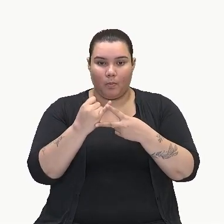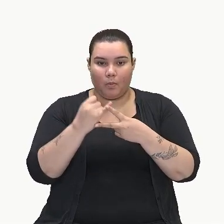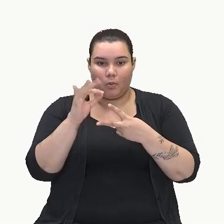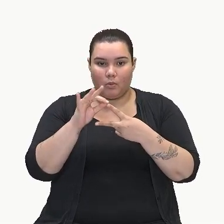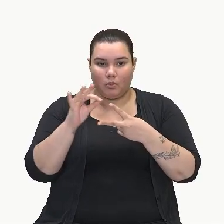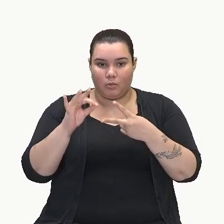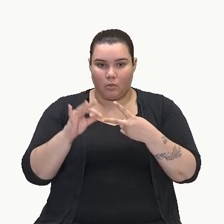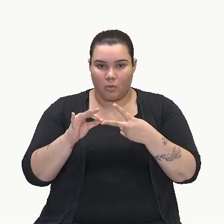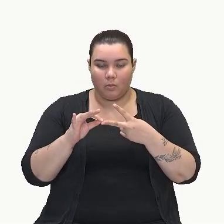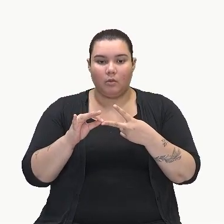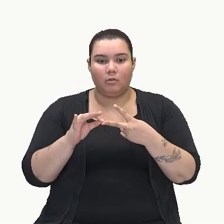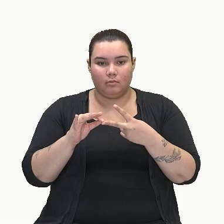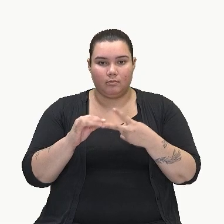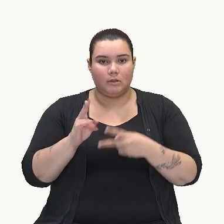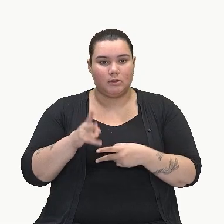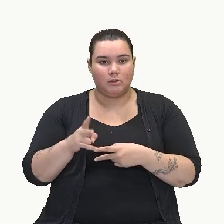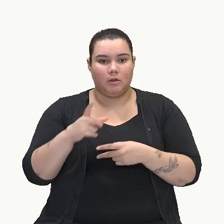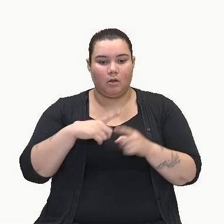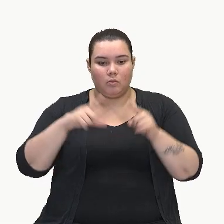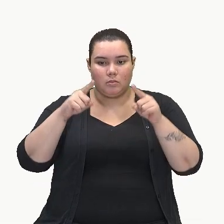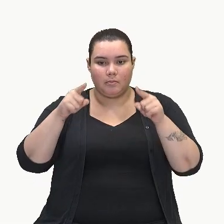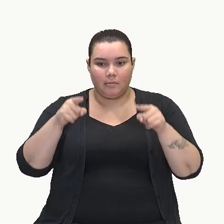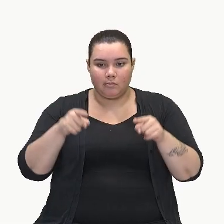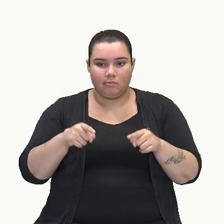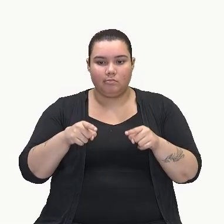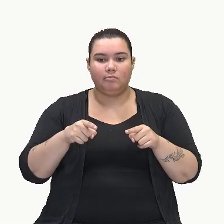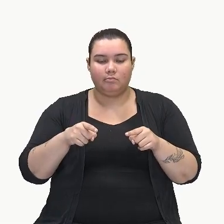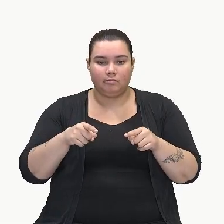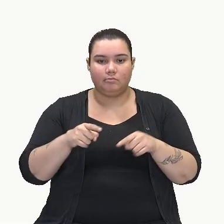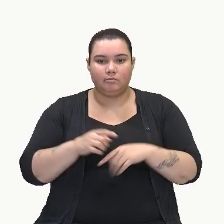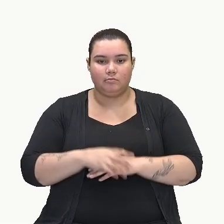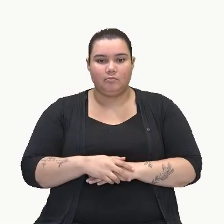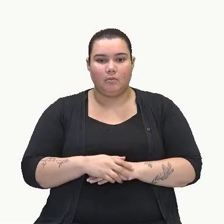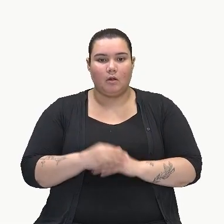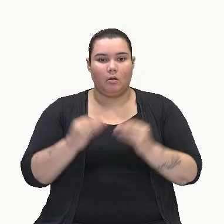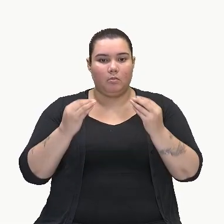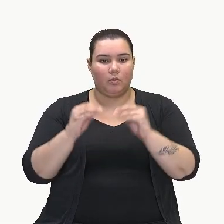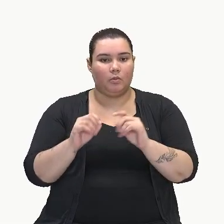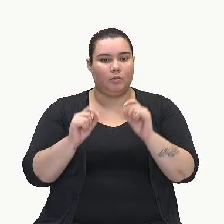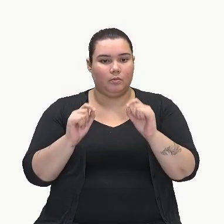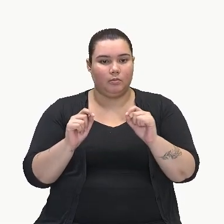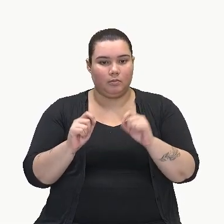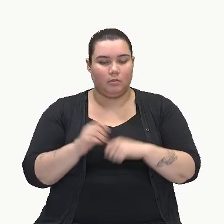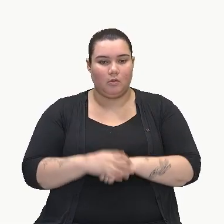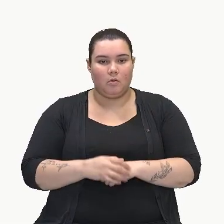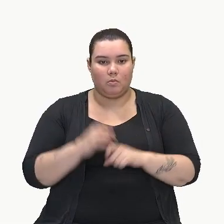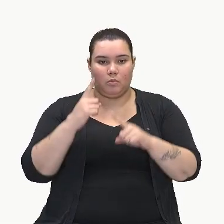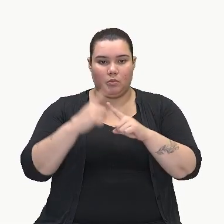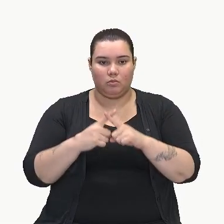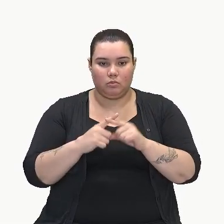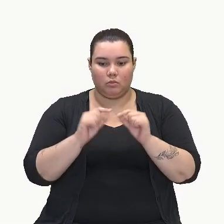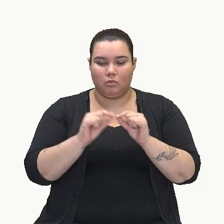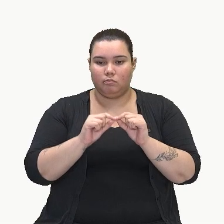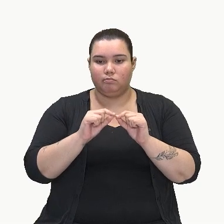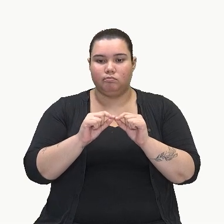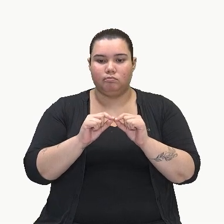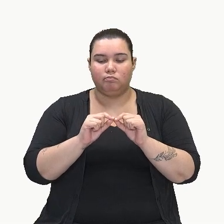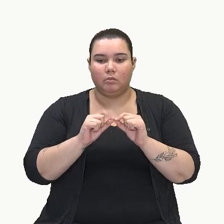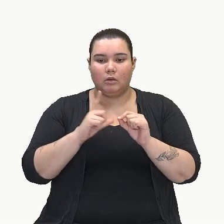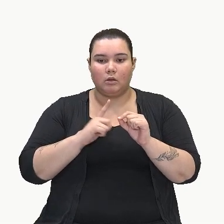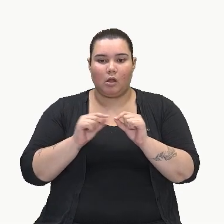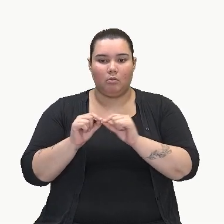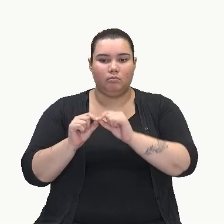separar, né, pelo parêntese ali, a gente vai fazer o quê? A gente vai fazer uma multiplicação distributiva.